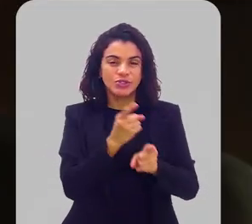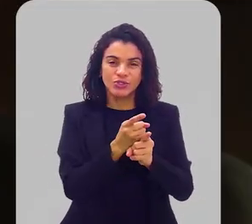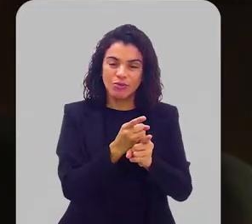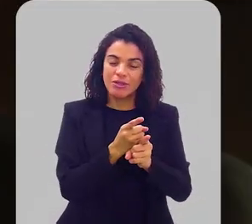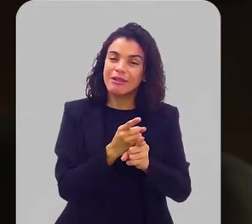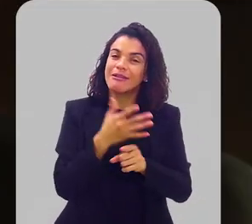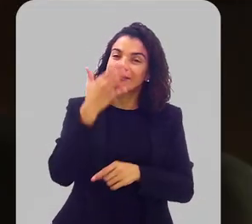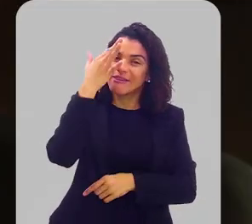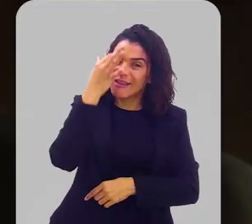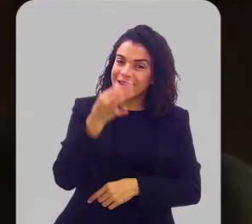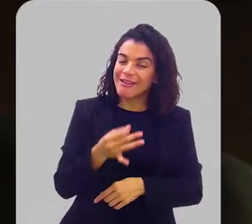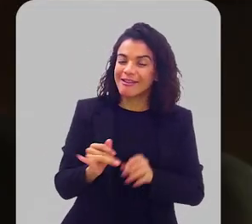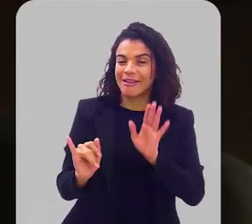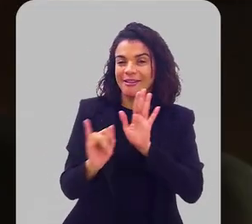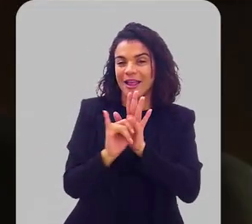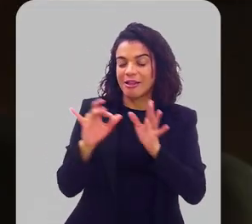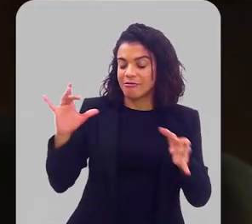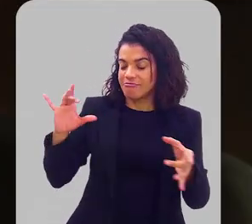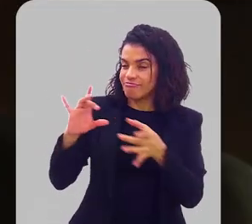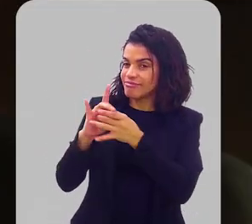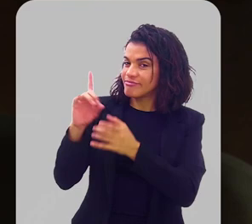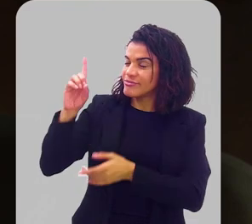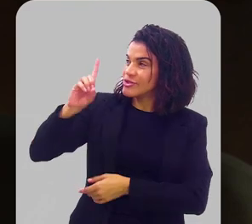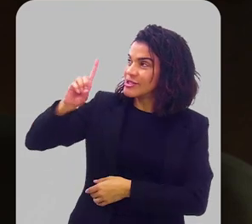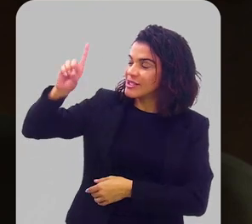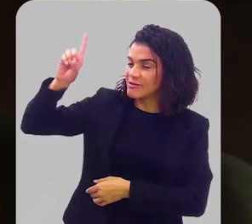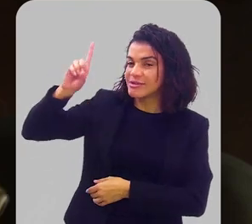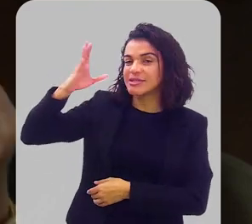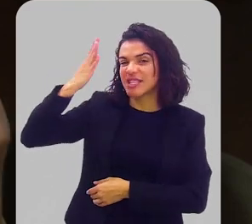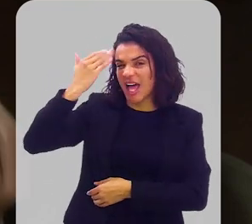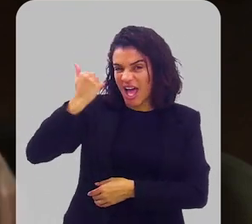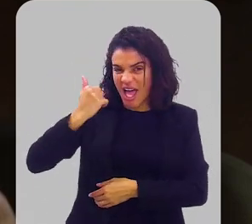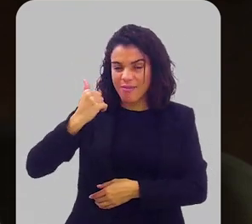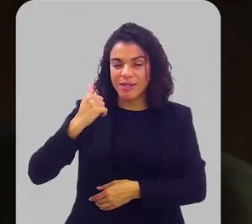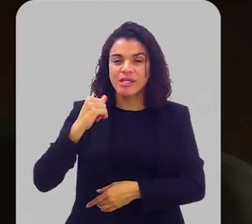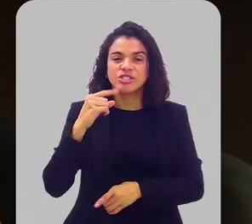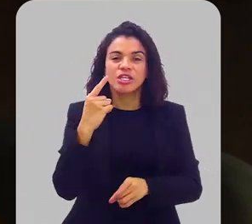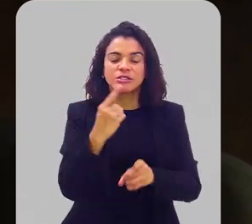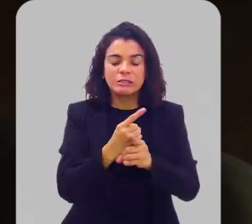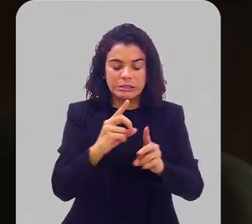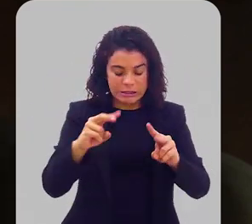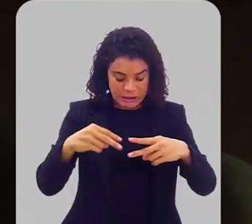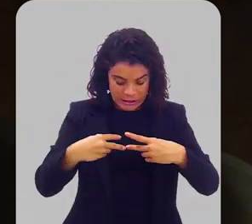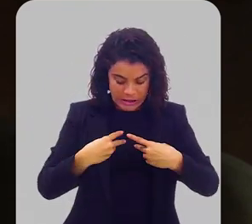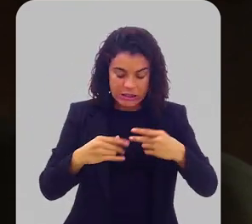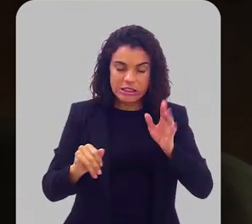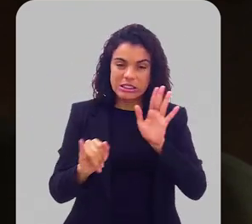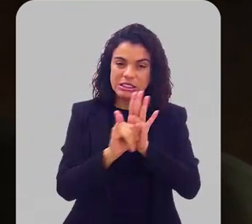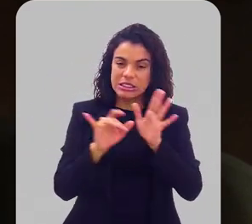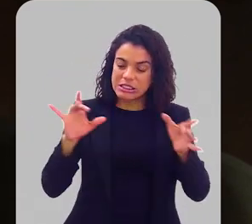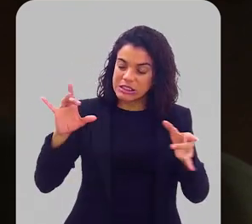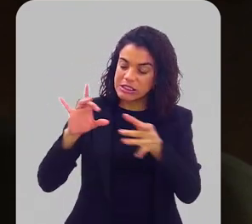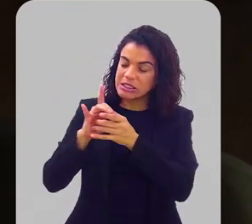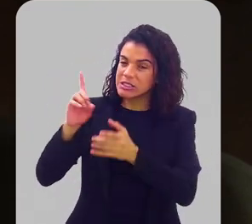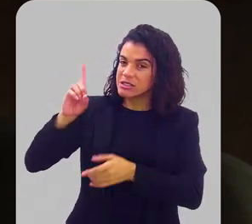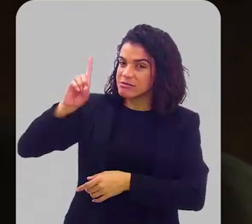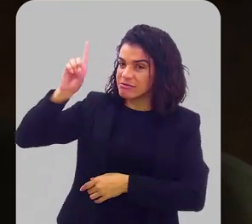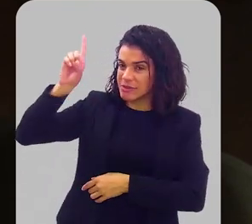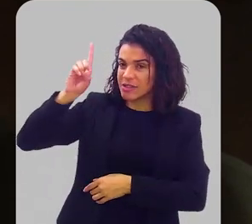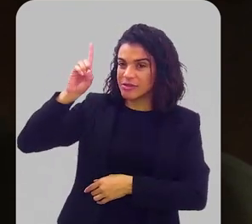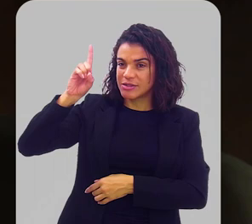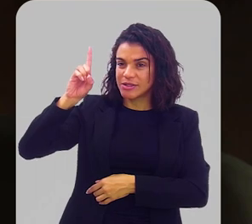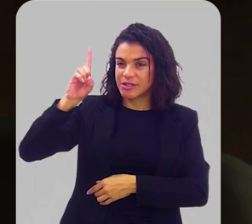e já entende a sua identidade em Deus, já sabe. Aquele que já descobriu a sua identidade em Deus, entende que a criatura